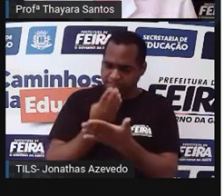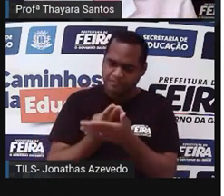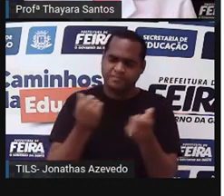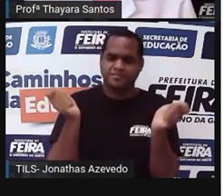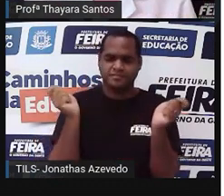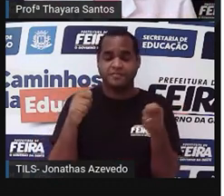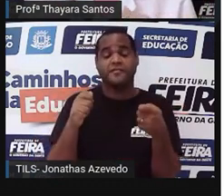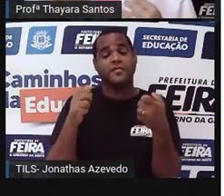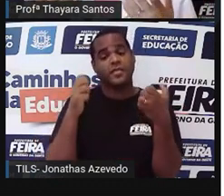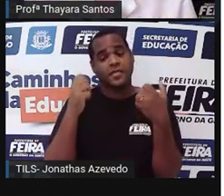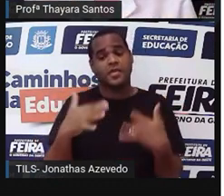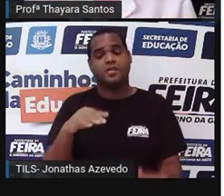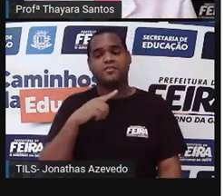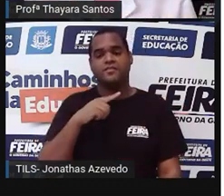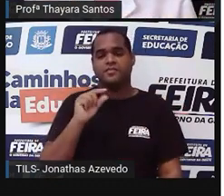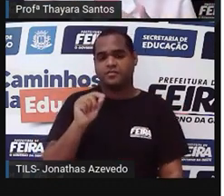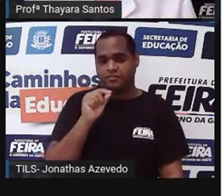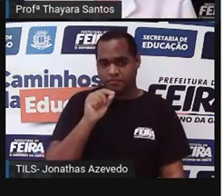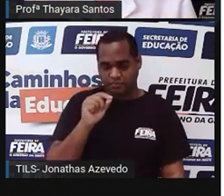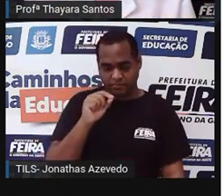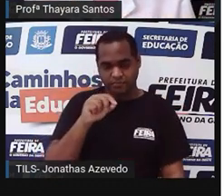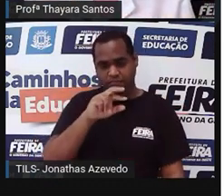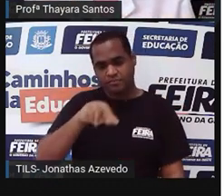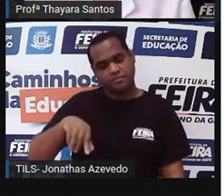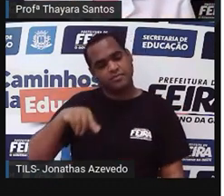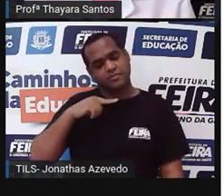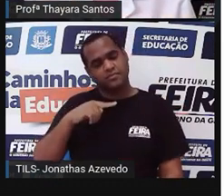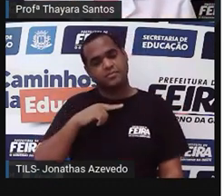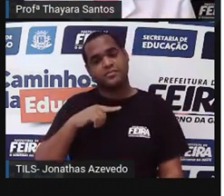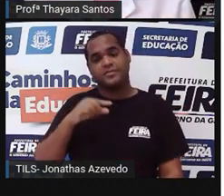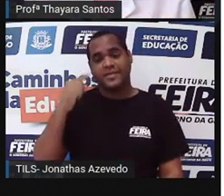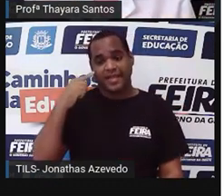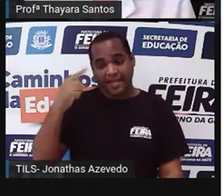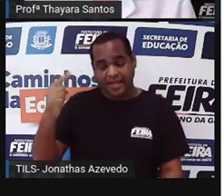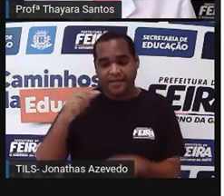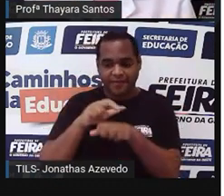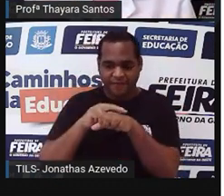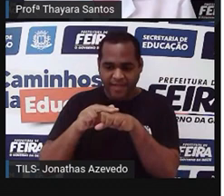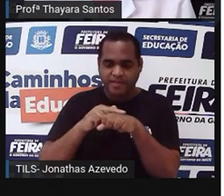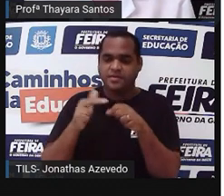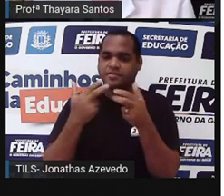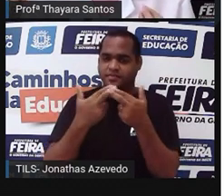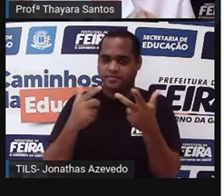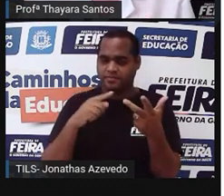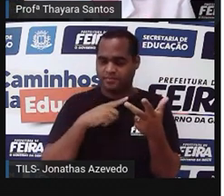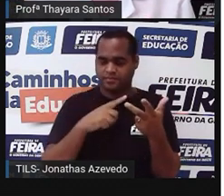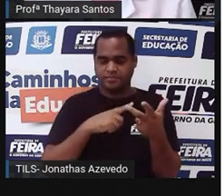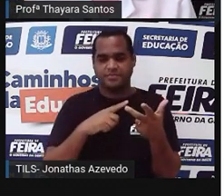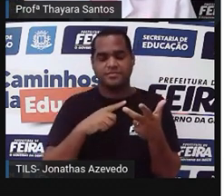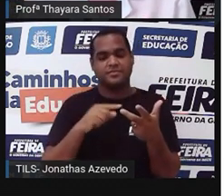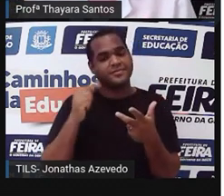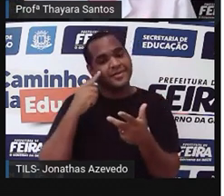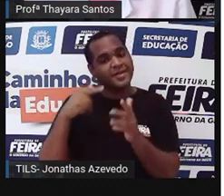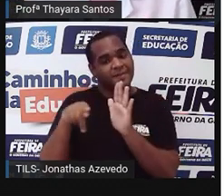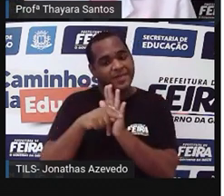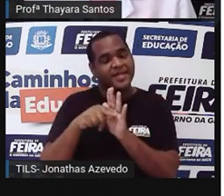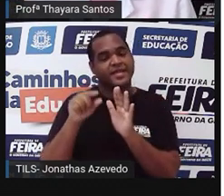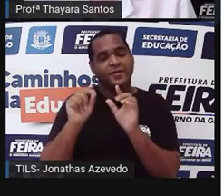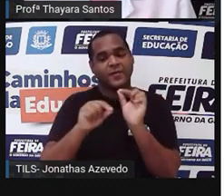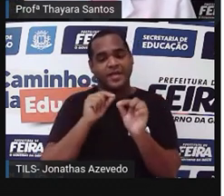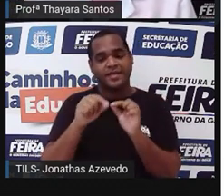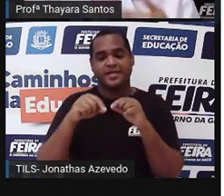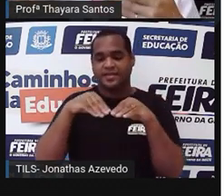por algum motivo, essas algas, podem ter sido as algas verdes, que a gente chama de clorofícies, elas vieram parar no ambiente